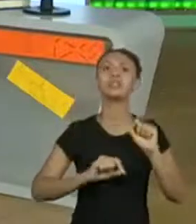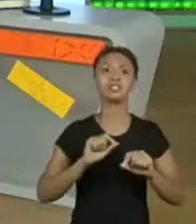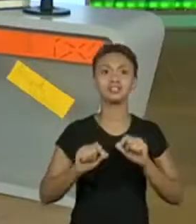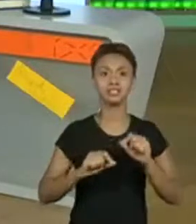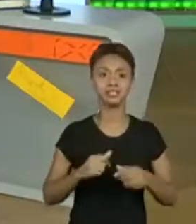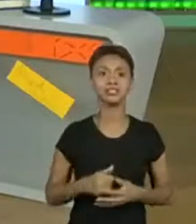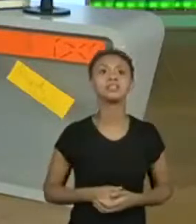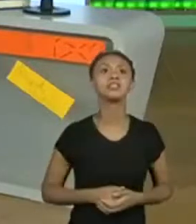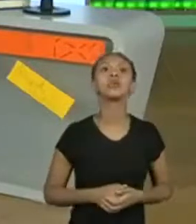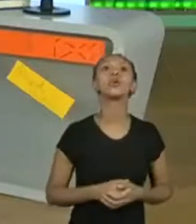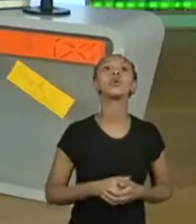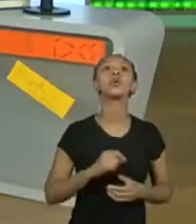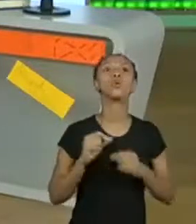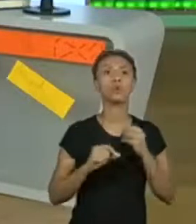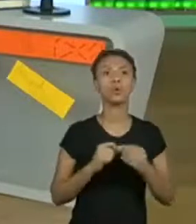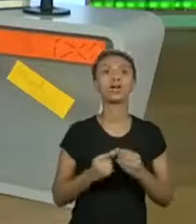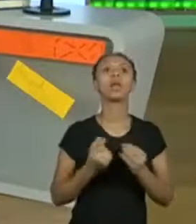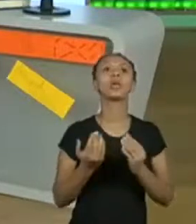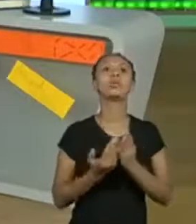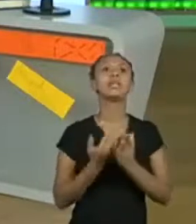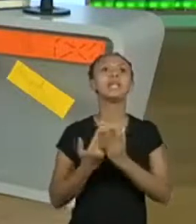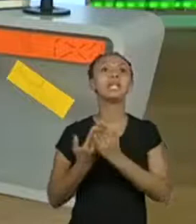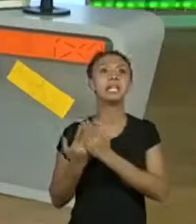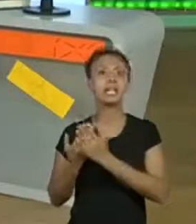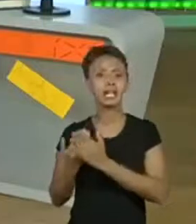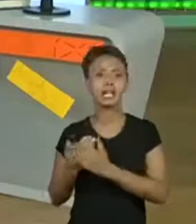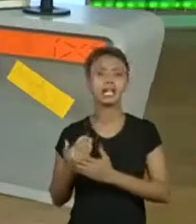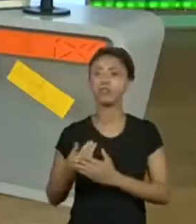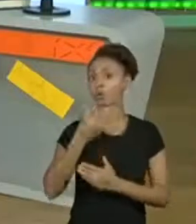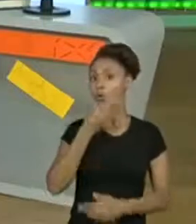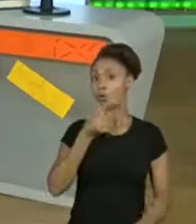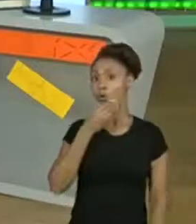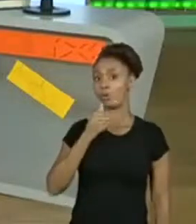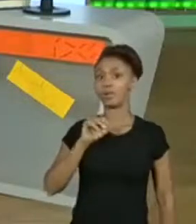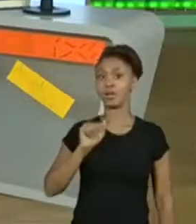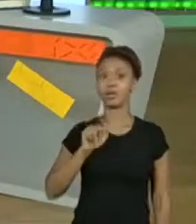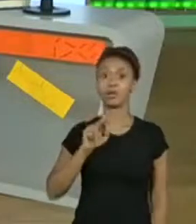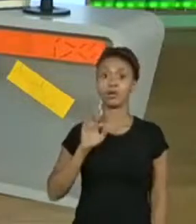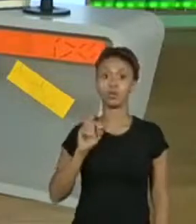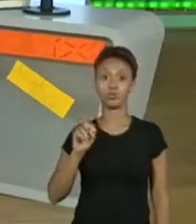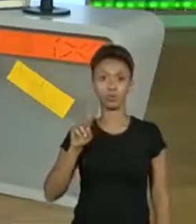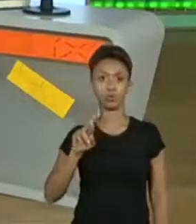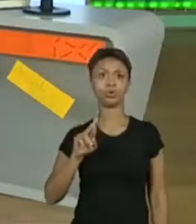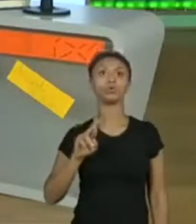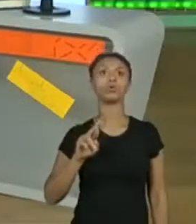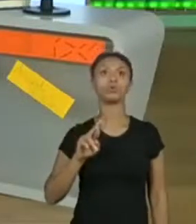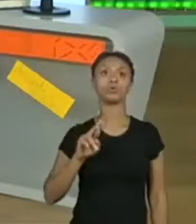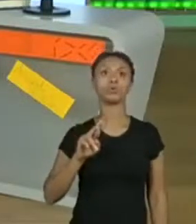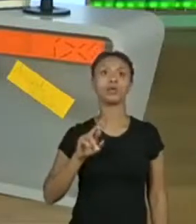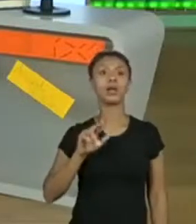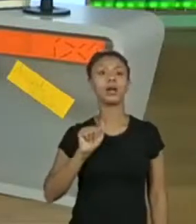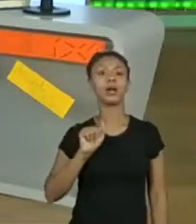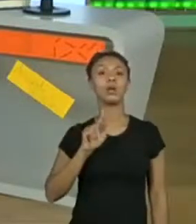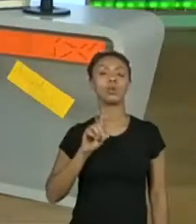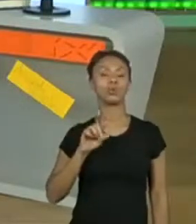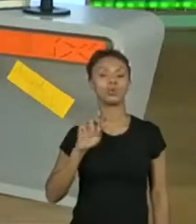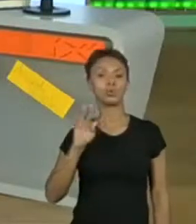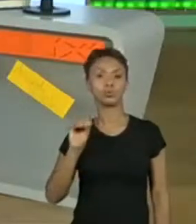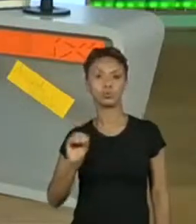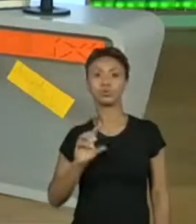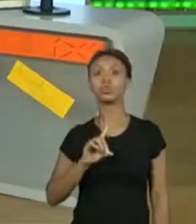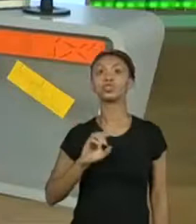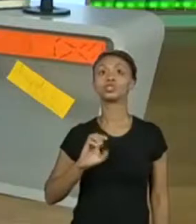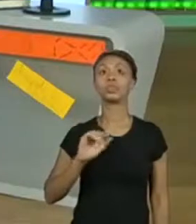biografia do Augusto de Campos, o fundador, um dos fundadores desse nosso modelo, né?